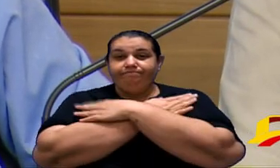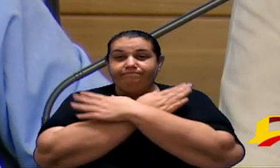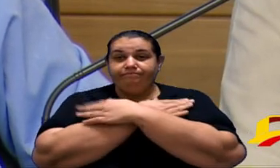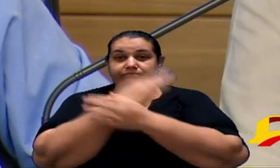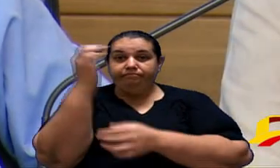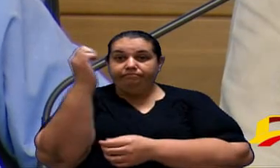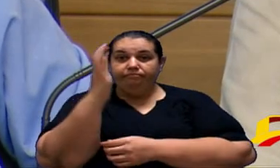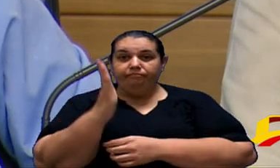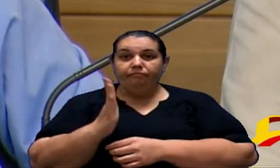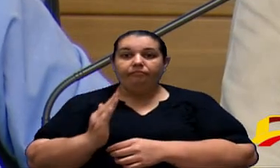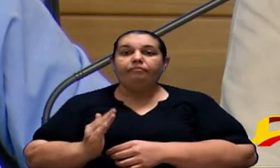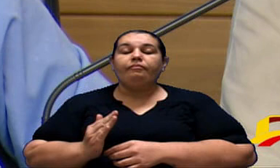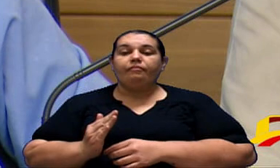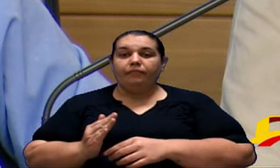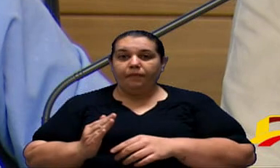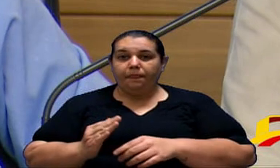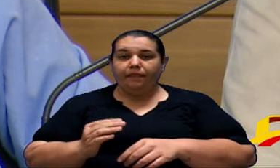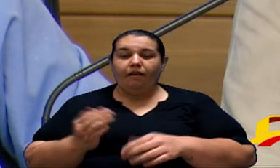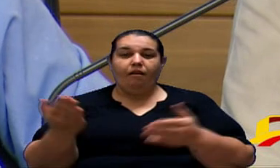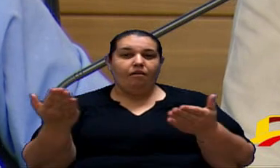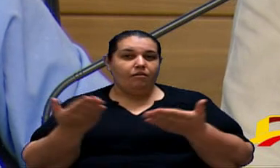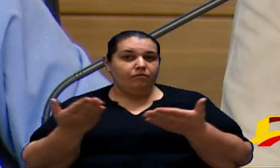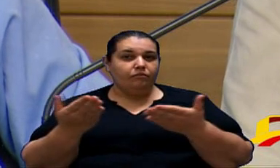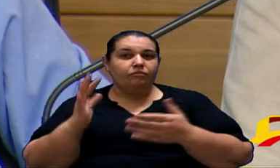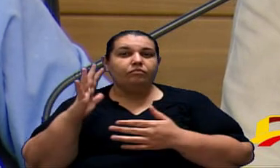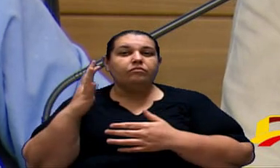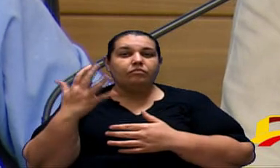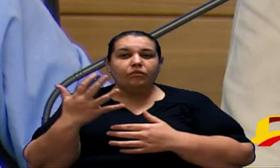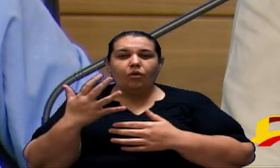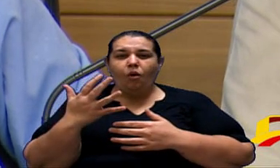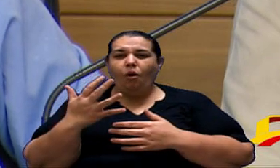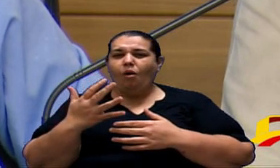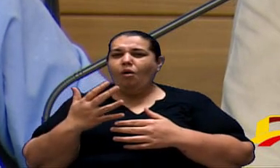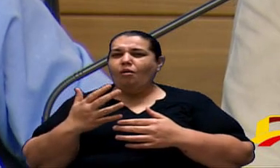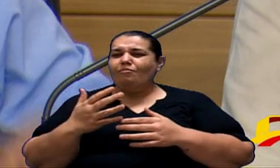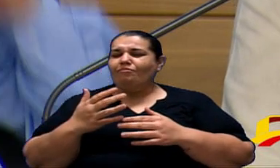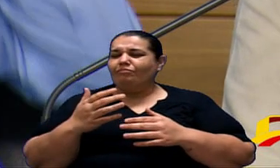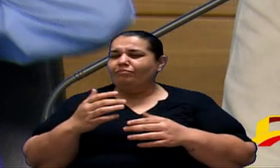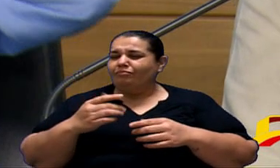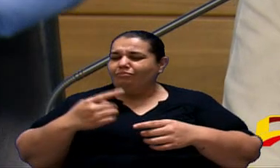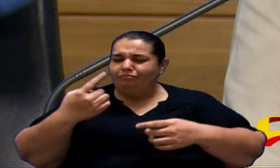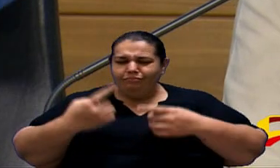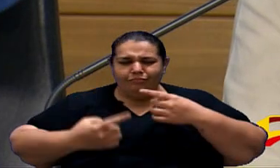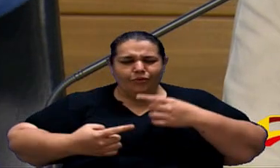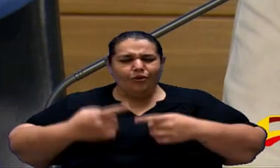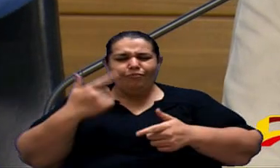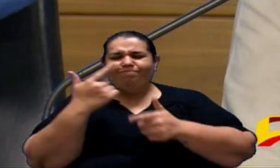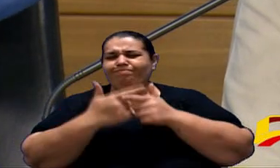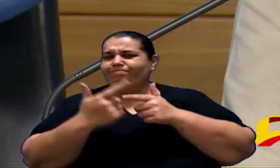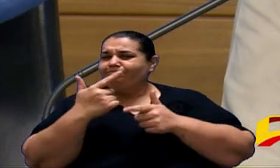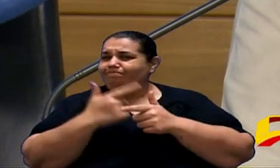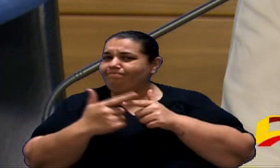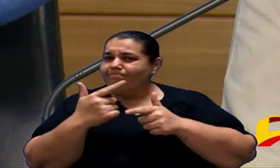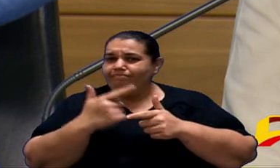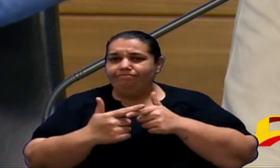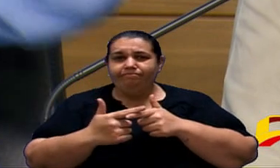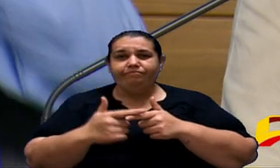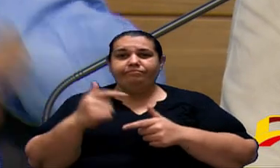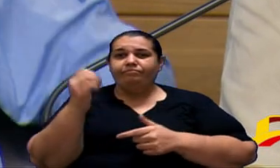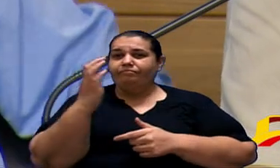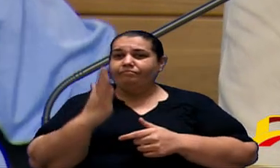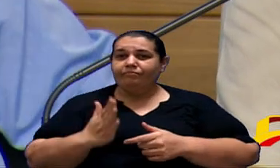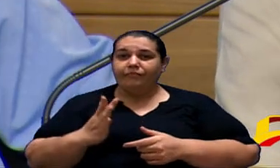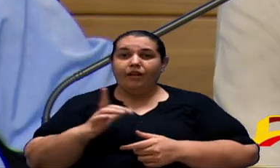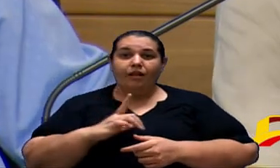Brasil no momento que nós estamos passando de toda a crise política de desemprego do Brasil algum